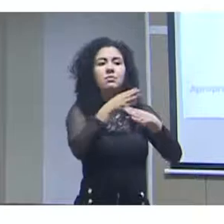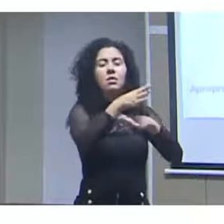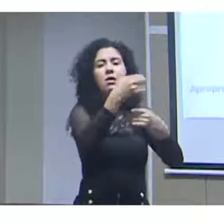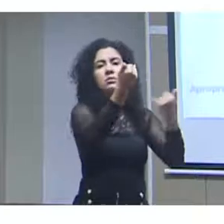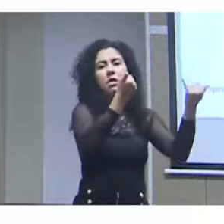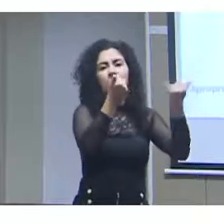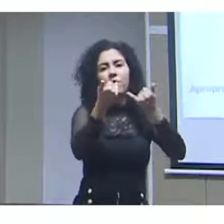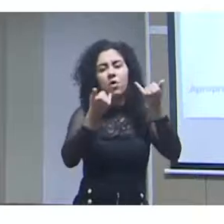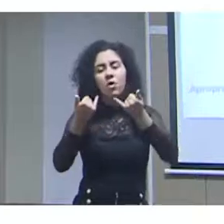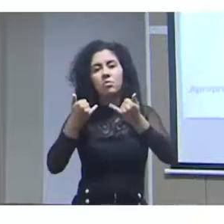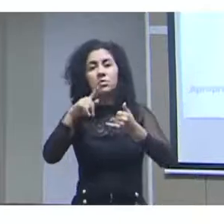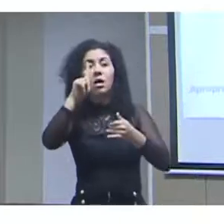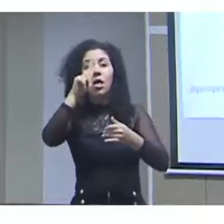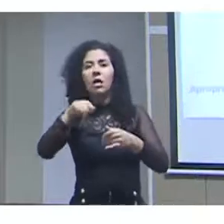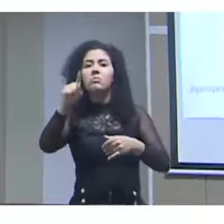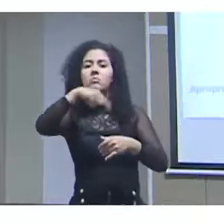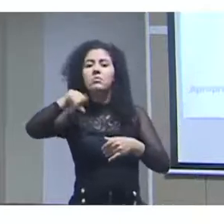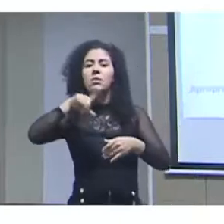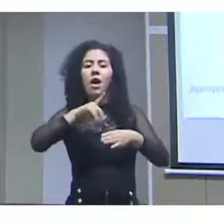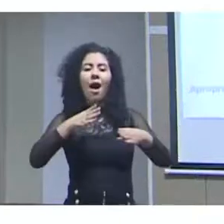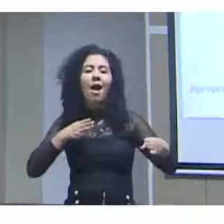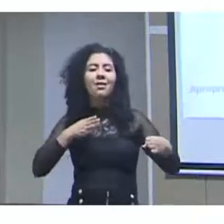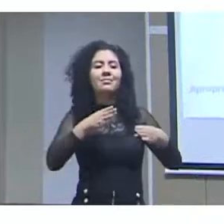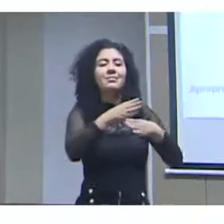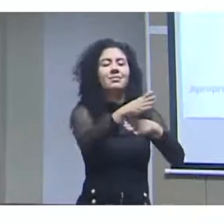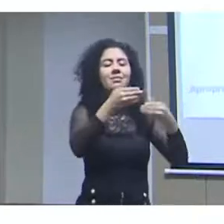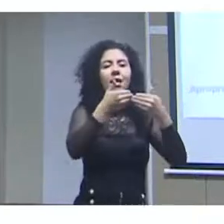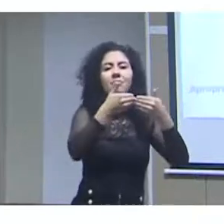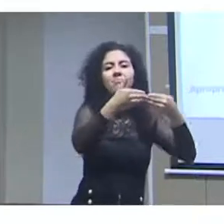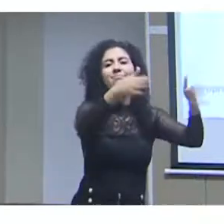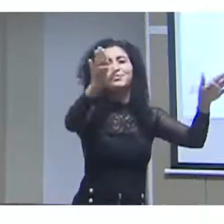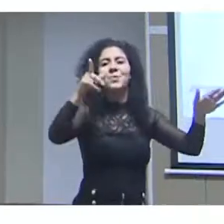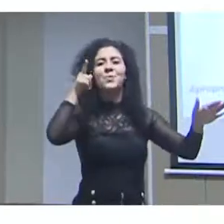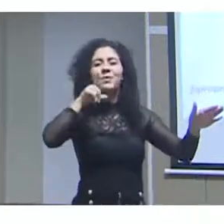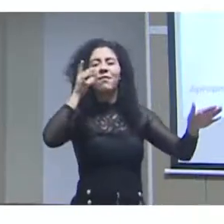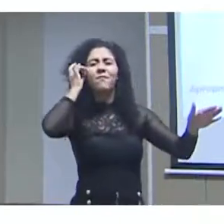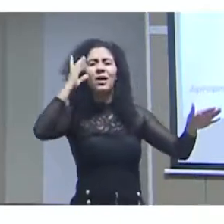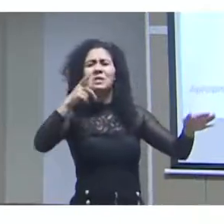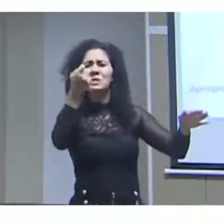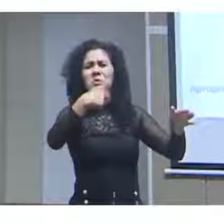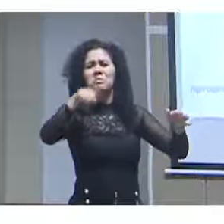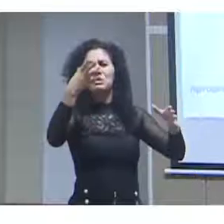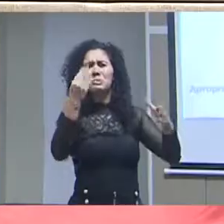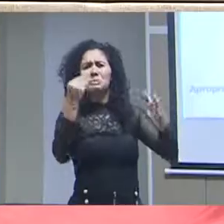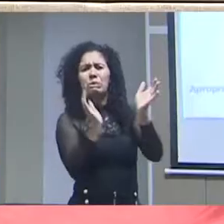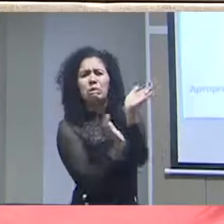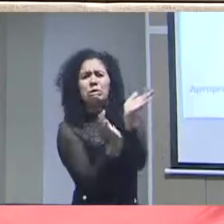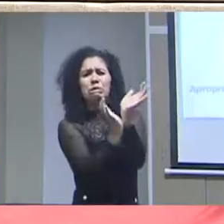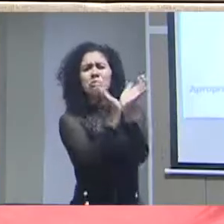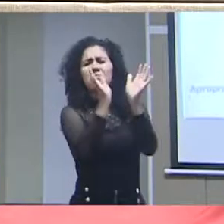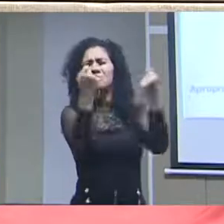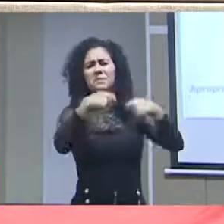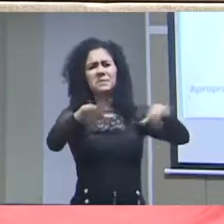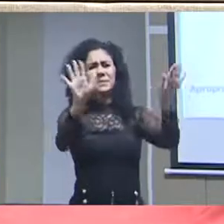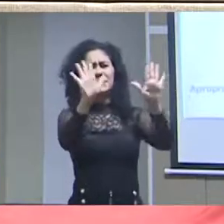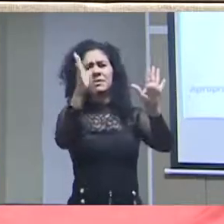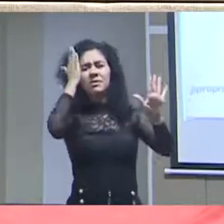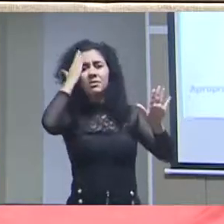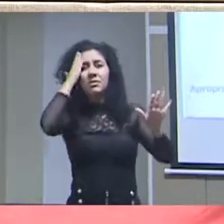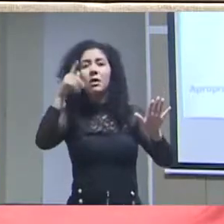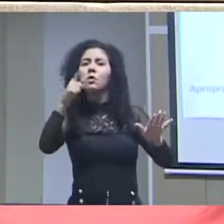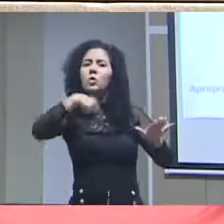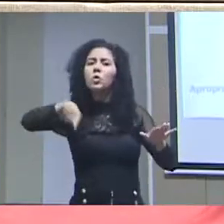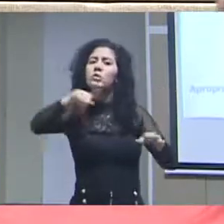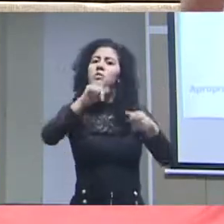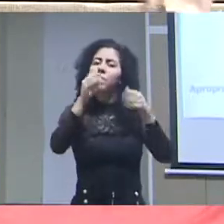democratizar na ideia de tornar acessível a todas as classes, que é o que, como diz no dicionário. No nosso caso, vamos tornar disponível